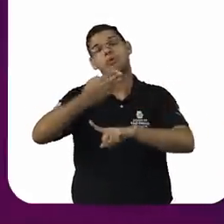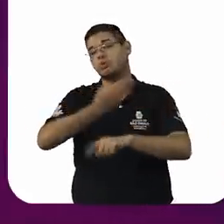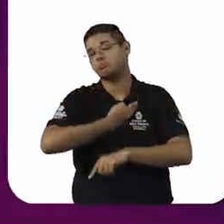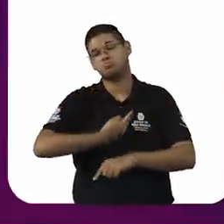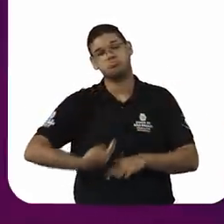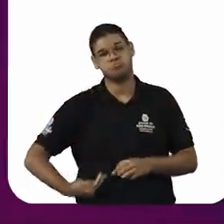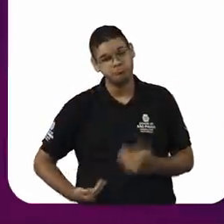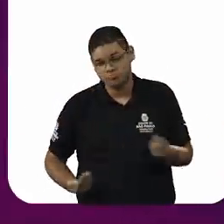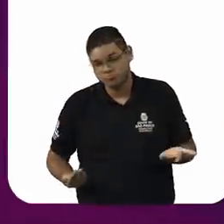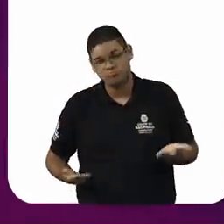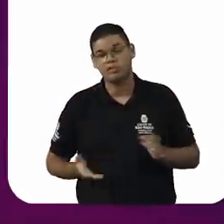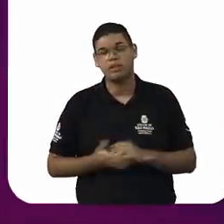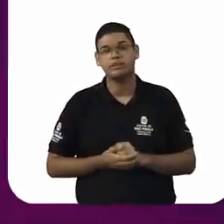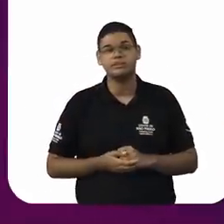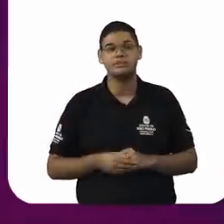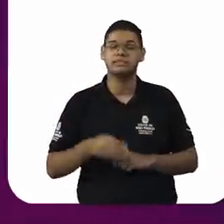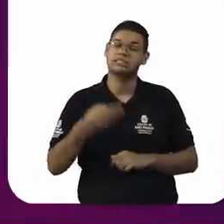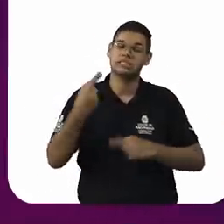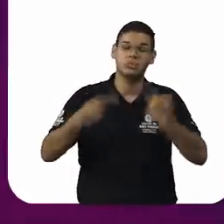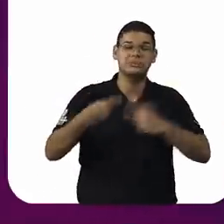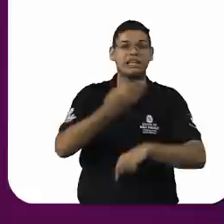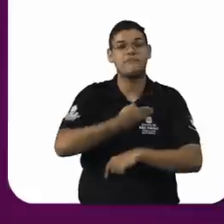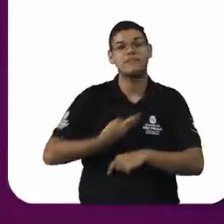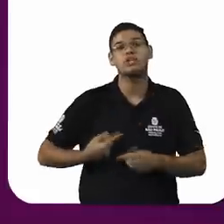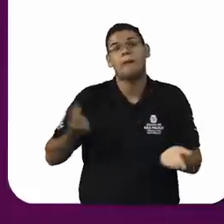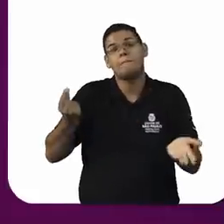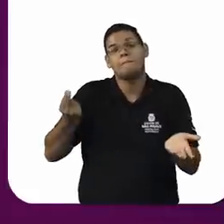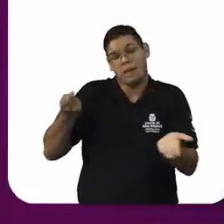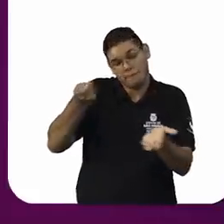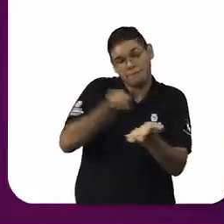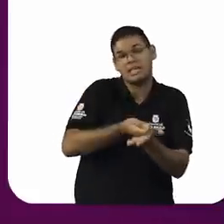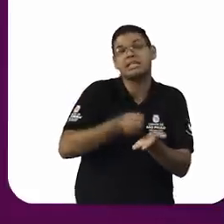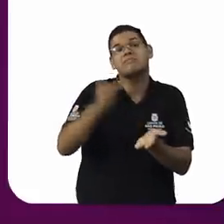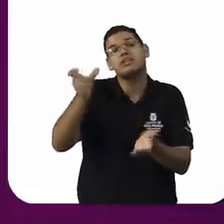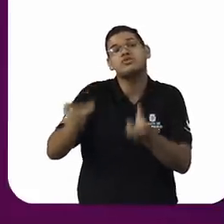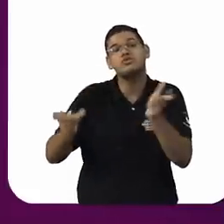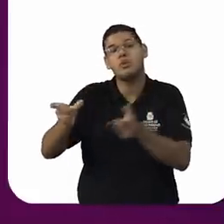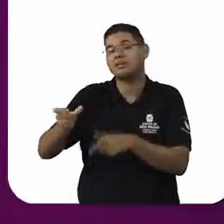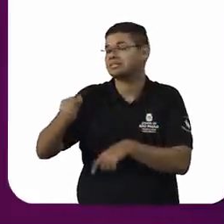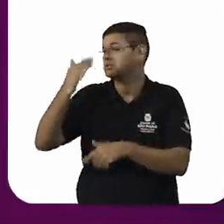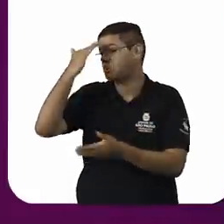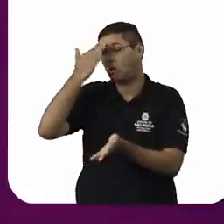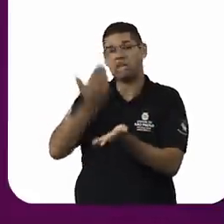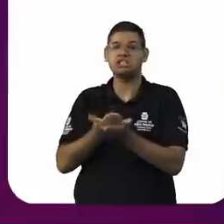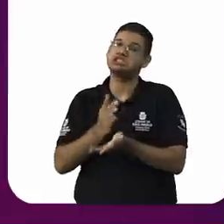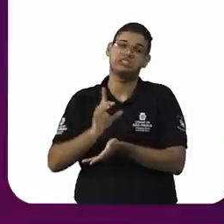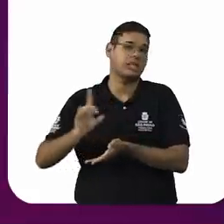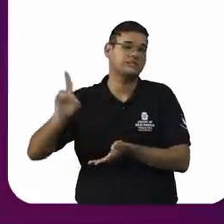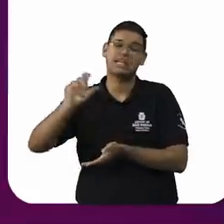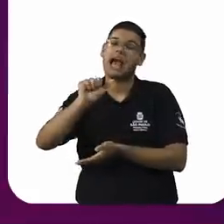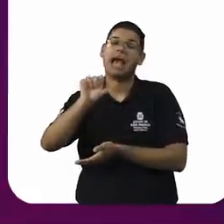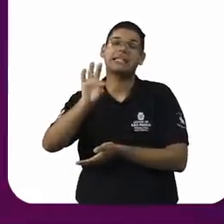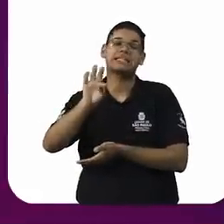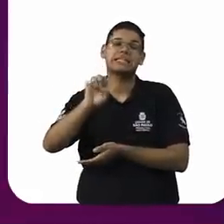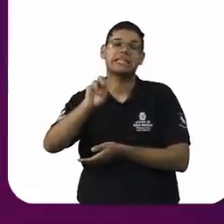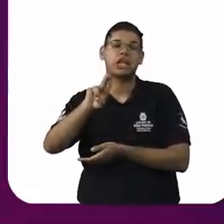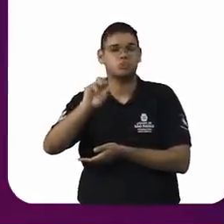mantido com dinheiro dos ateus, dos agnósticos e da maioria dos brasileiros que